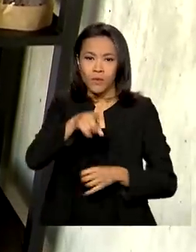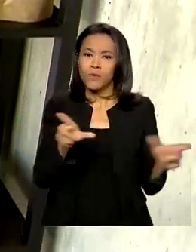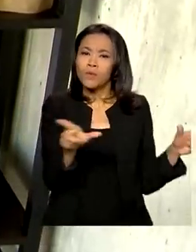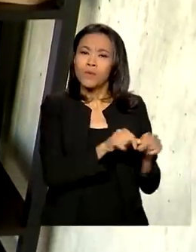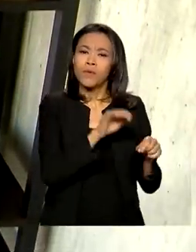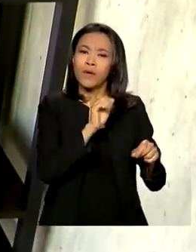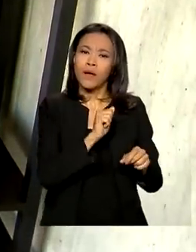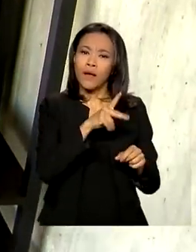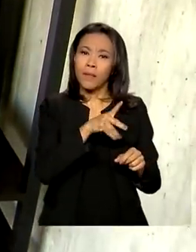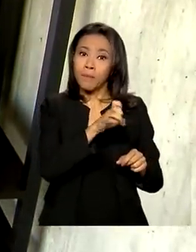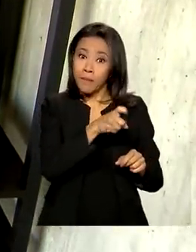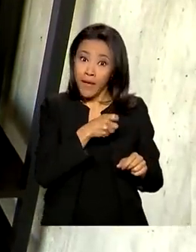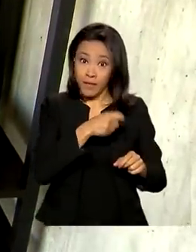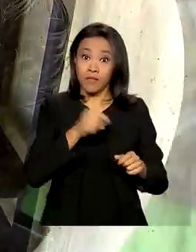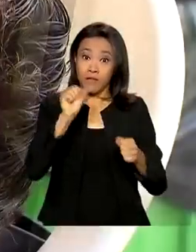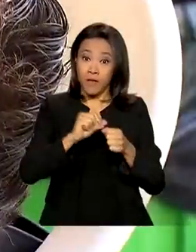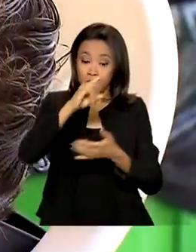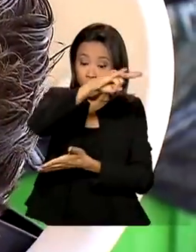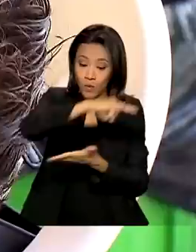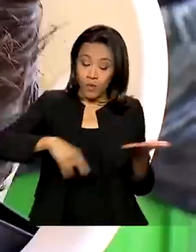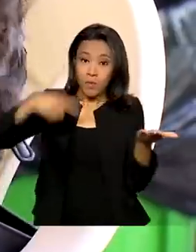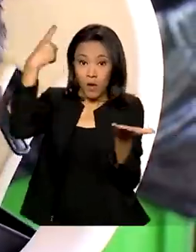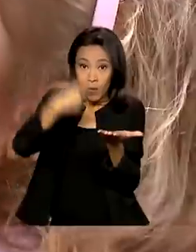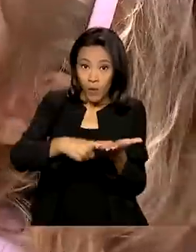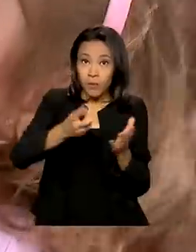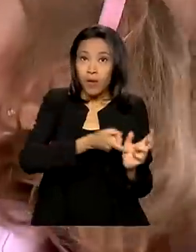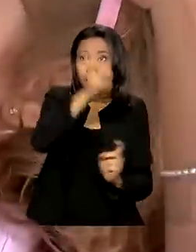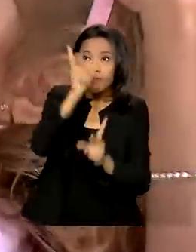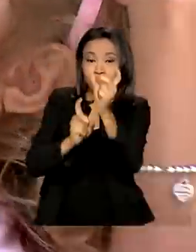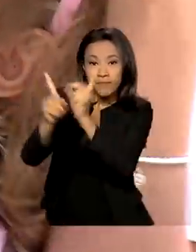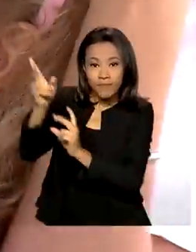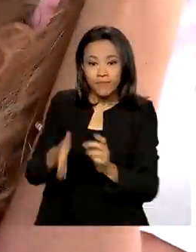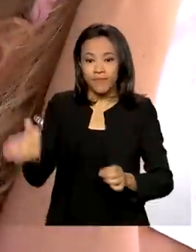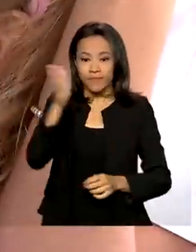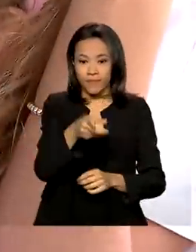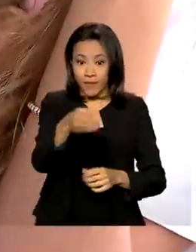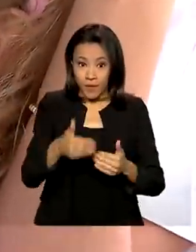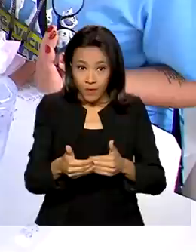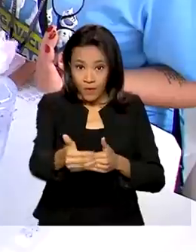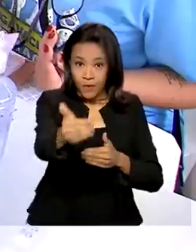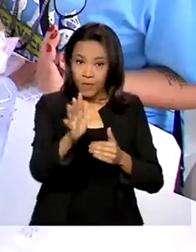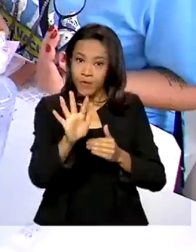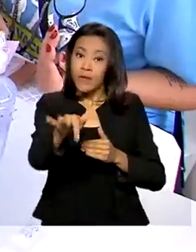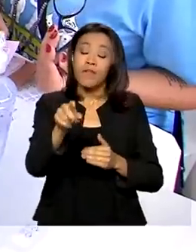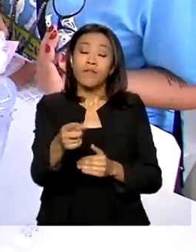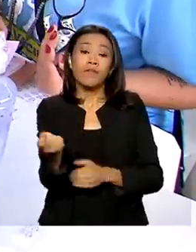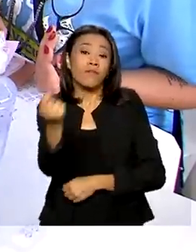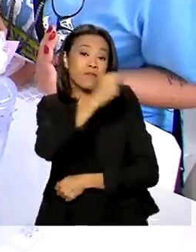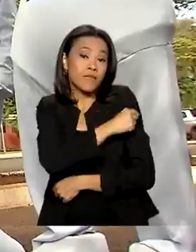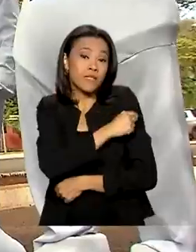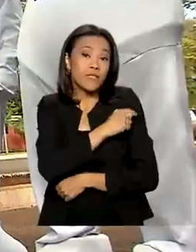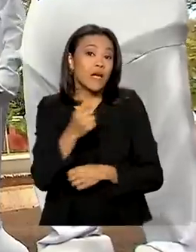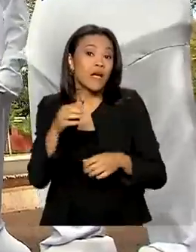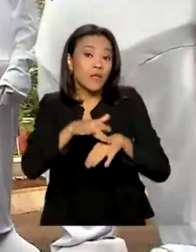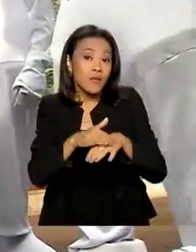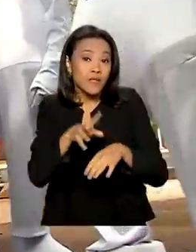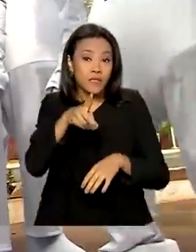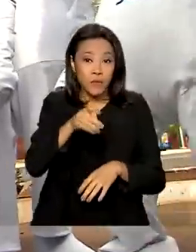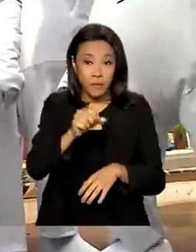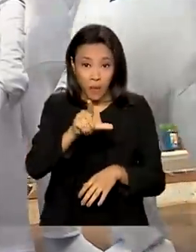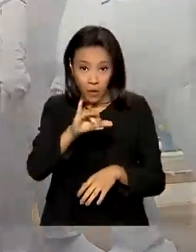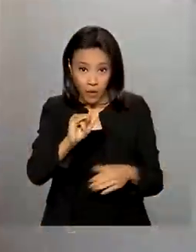exportação. Reta final para vacinar contra polio. Campanha de imunização vai até sexta.